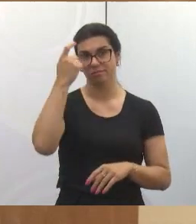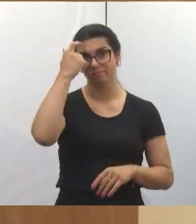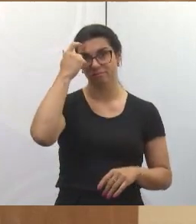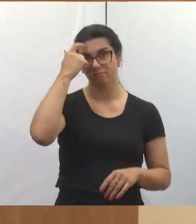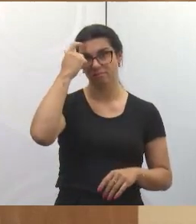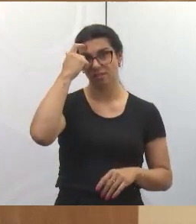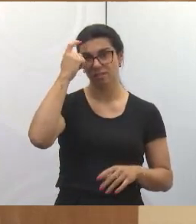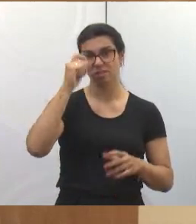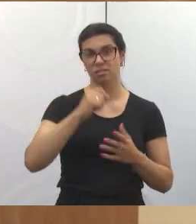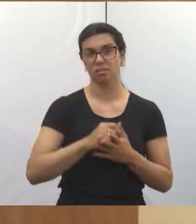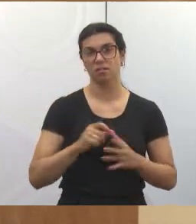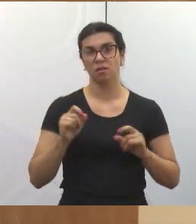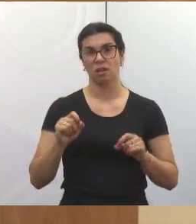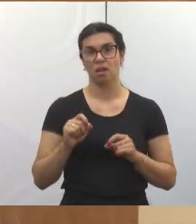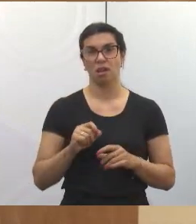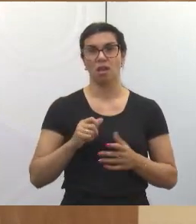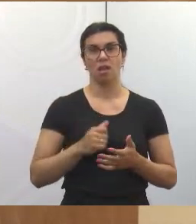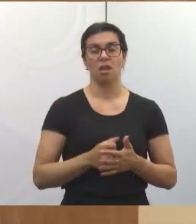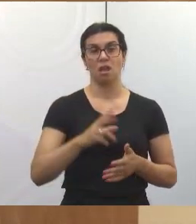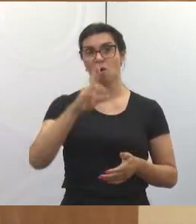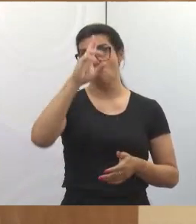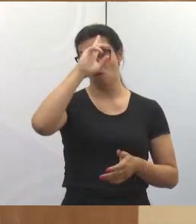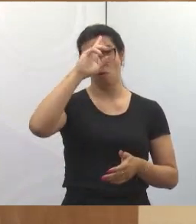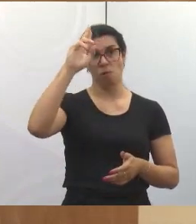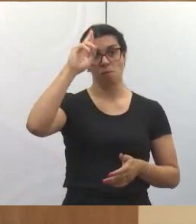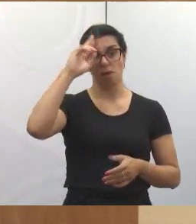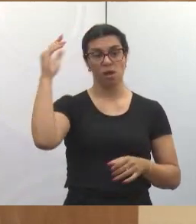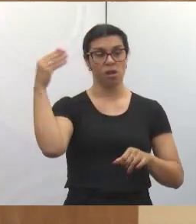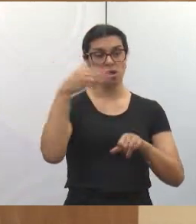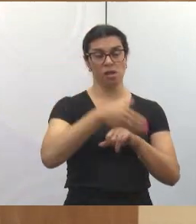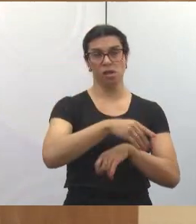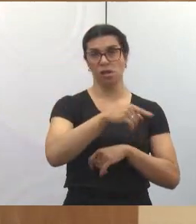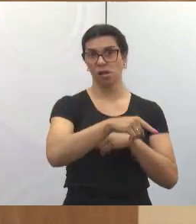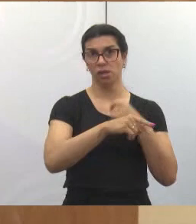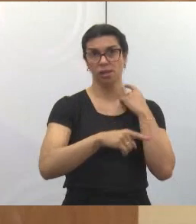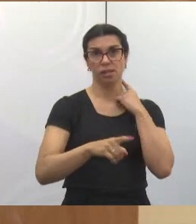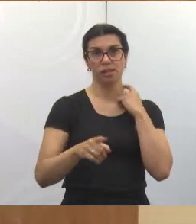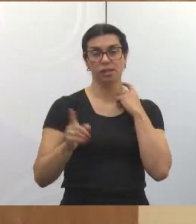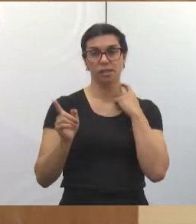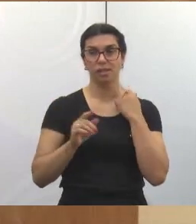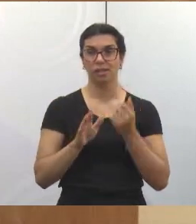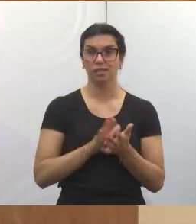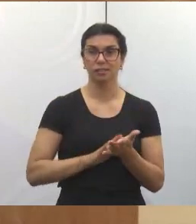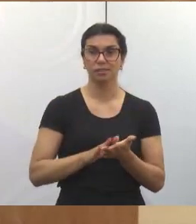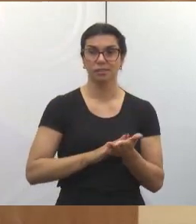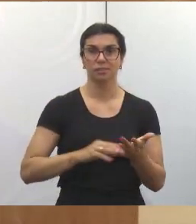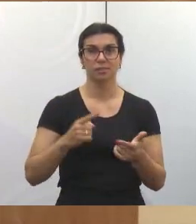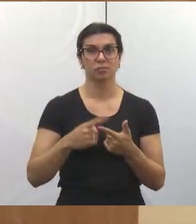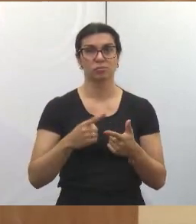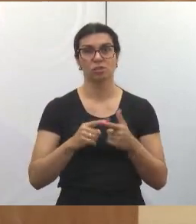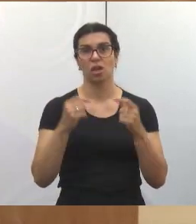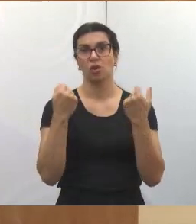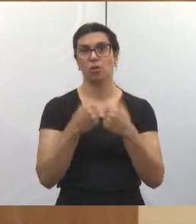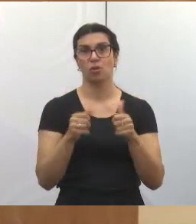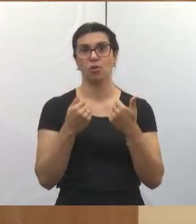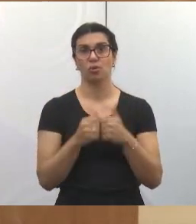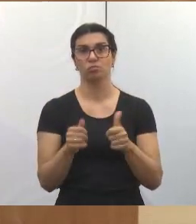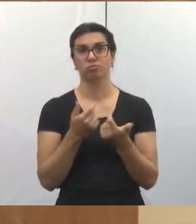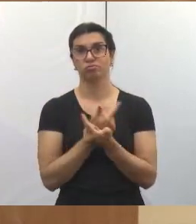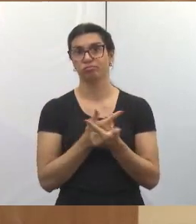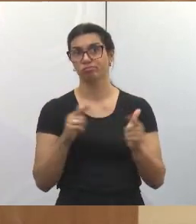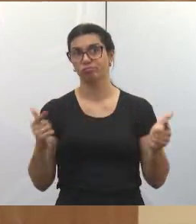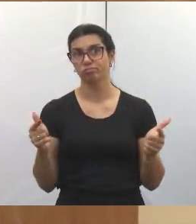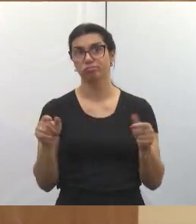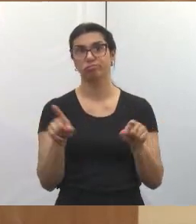tive notícia lá também que tem Uber que não vai lá, é isso mesmo? Aí a mãe sofre, porque não tem o ônibus, aí o Uber